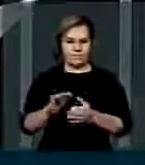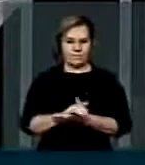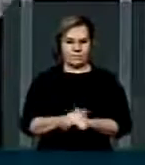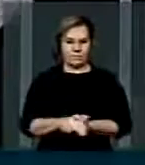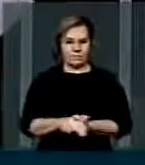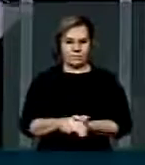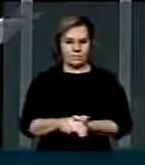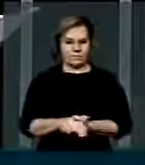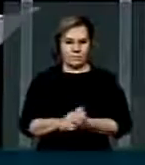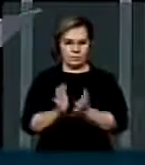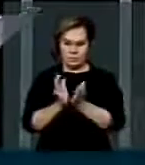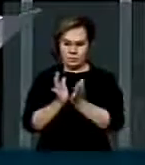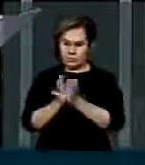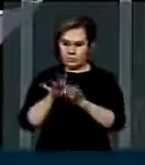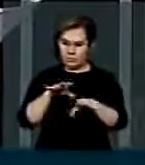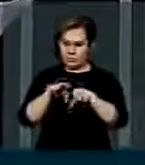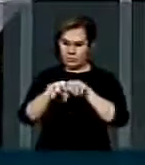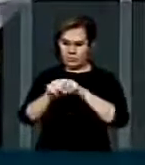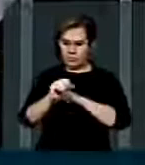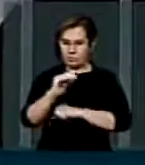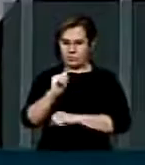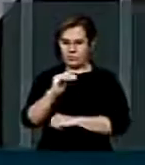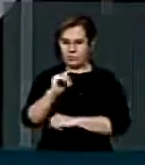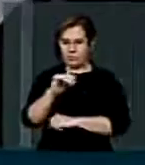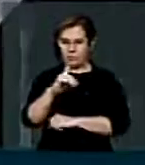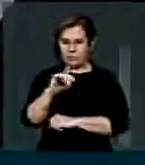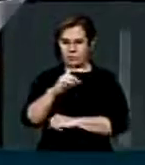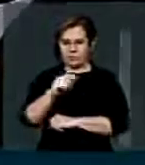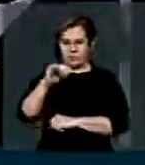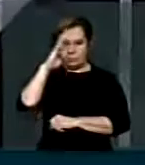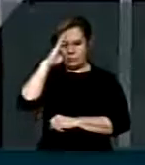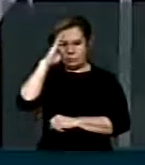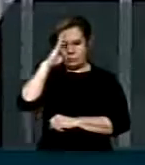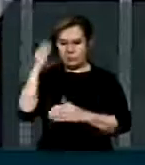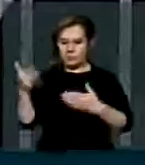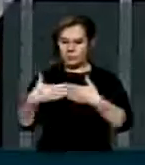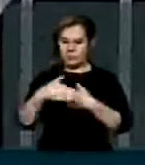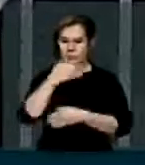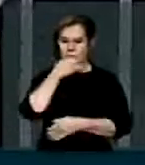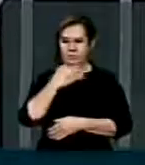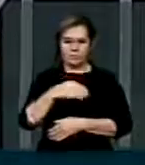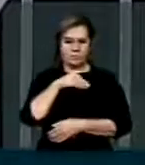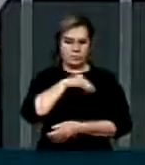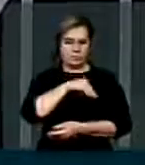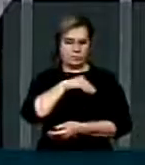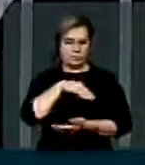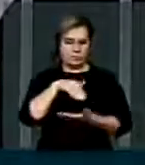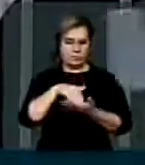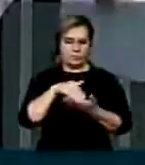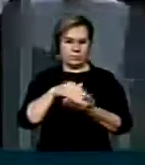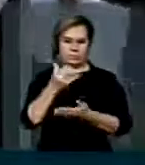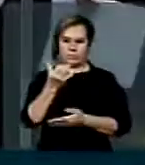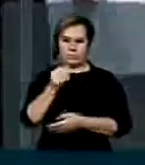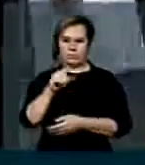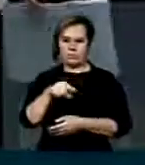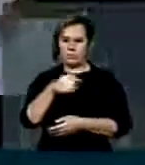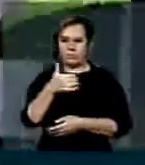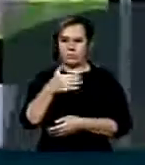A garotada que se forma nas academias militares, nesse ano, agora em dezembro, salário bruto no aspirante oficial, R$ 6.100.